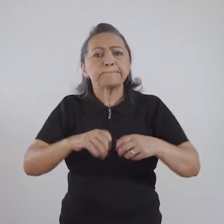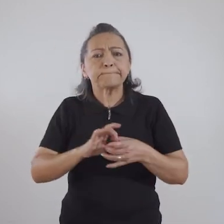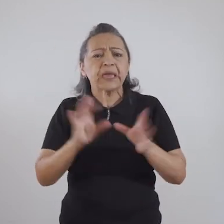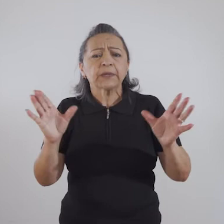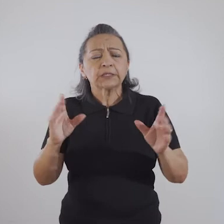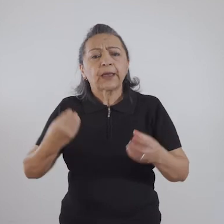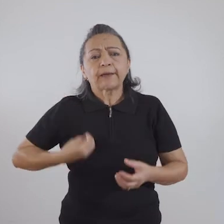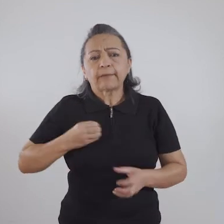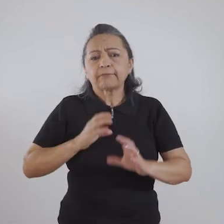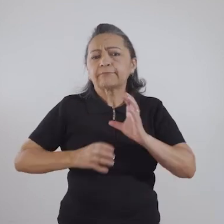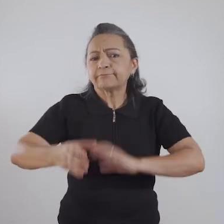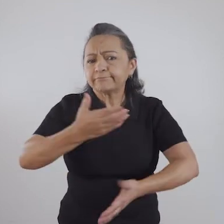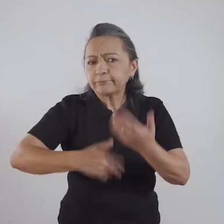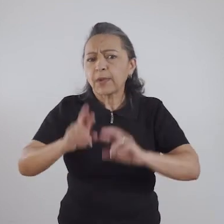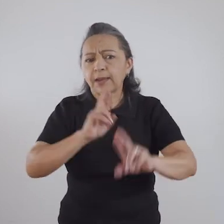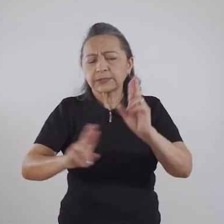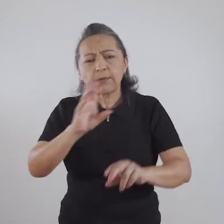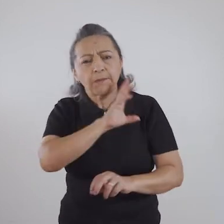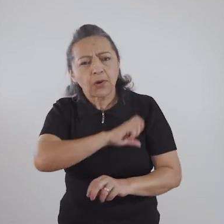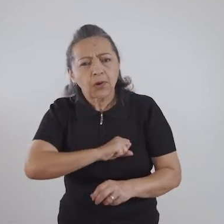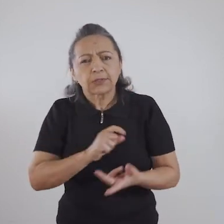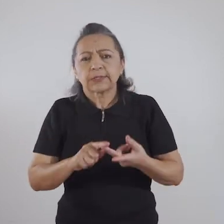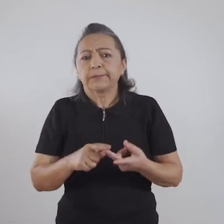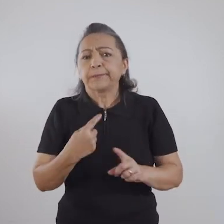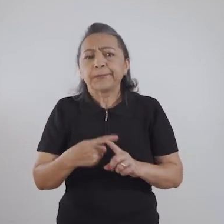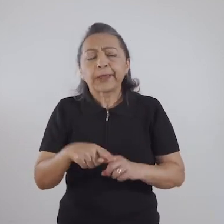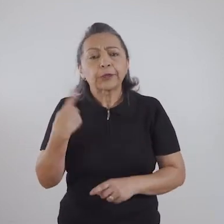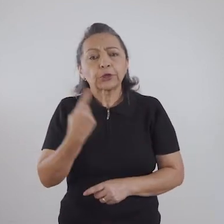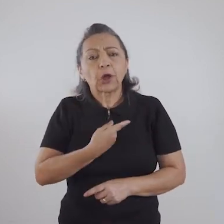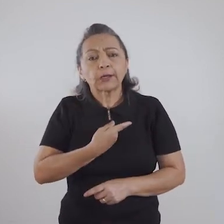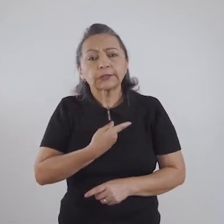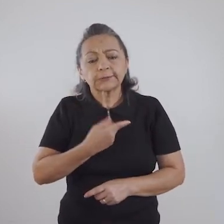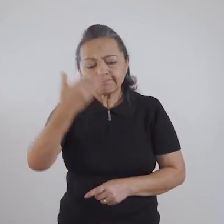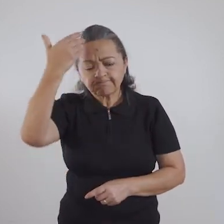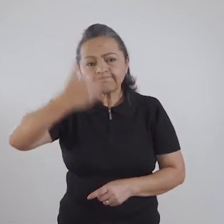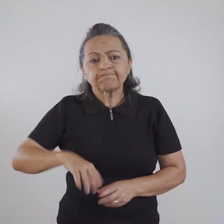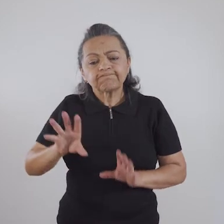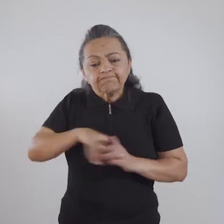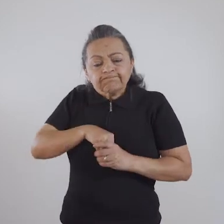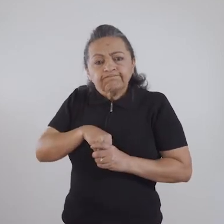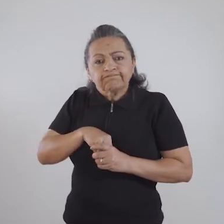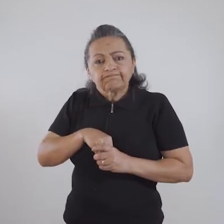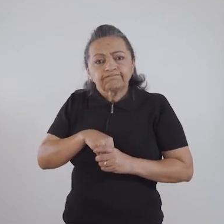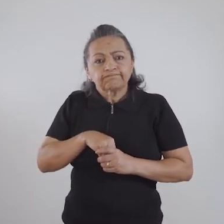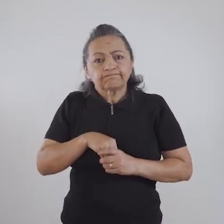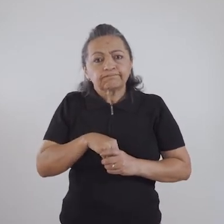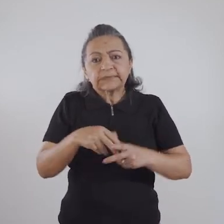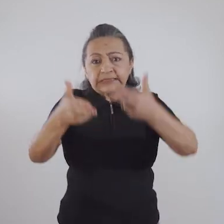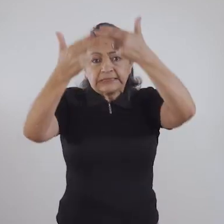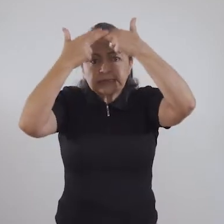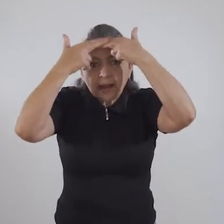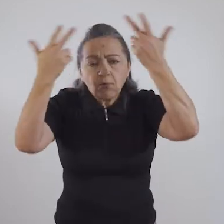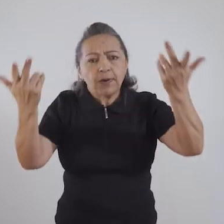nós mesmos não nos permitimos a vivenciar uma relação amorosa, uma relação de afeto, porque nós temos